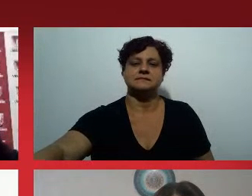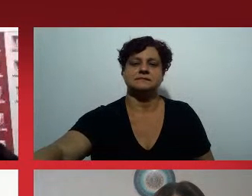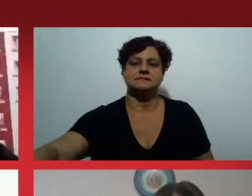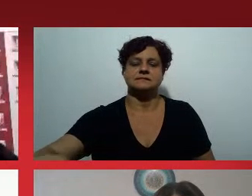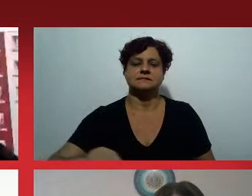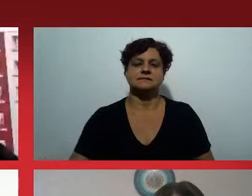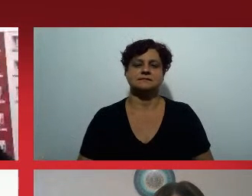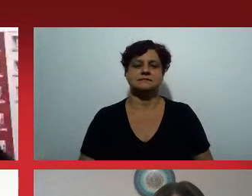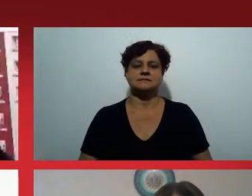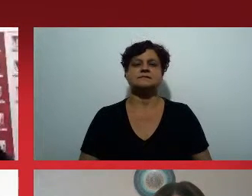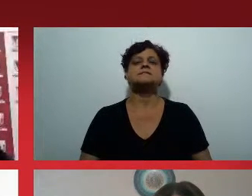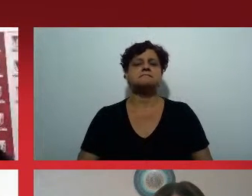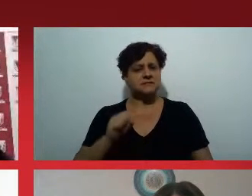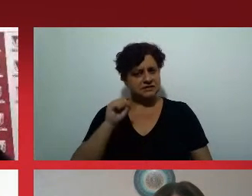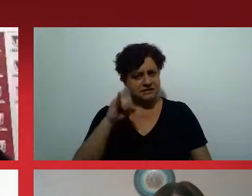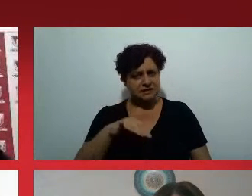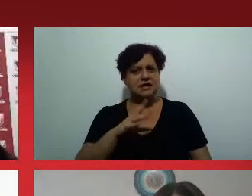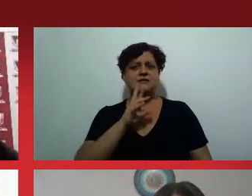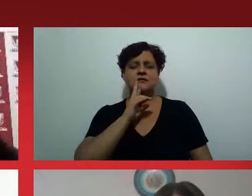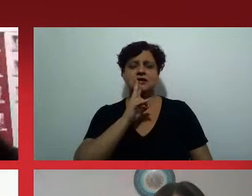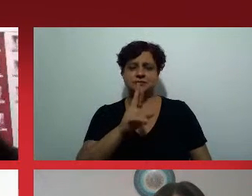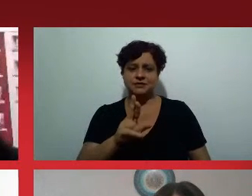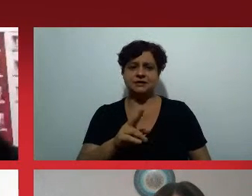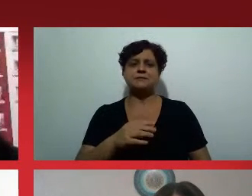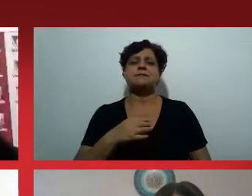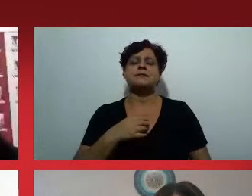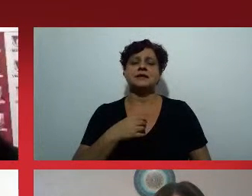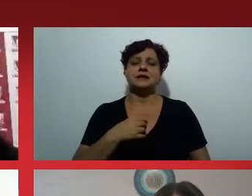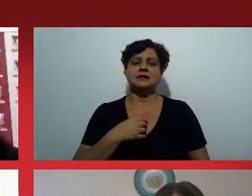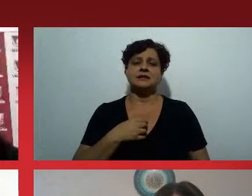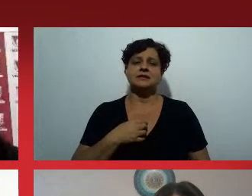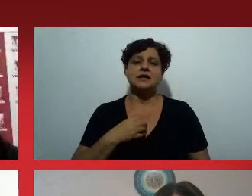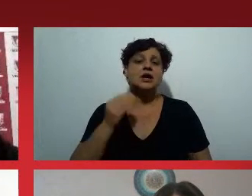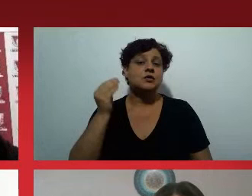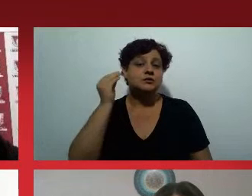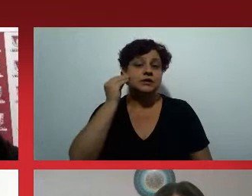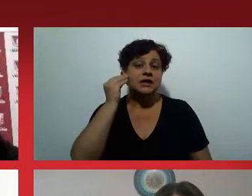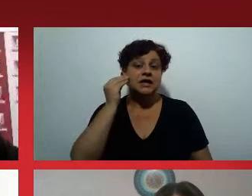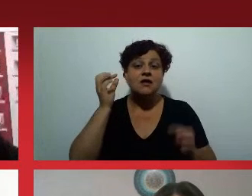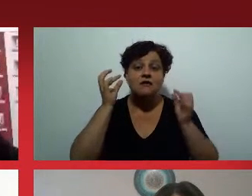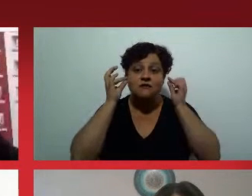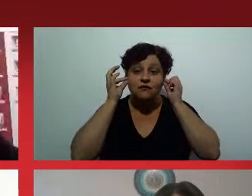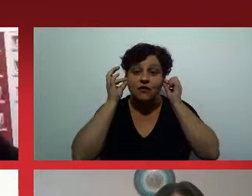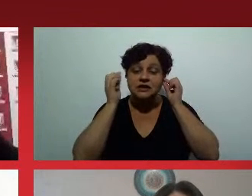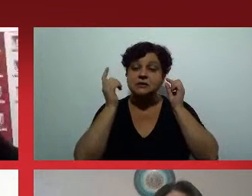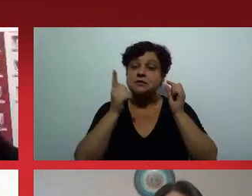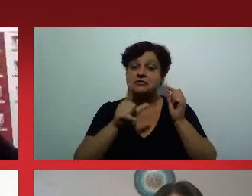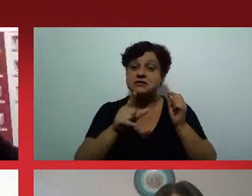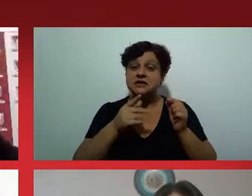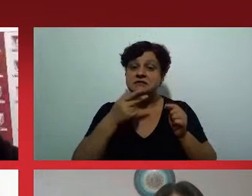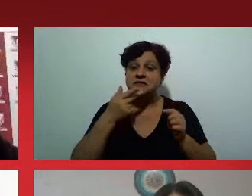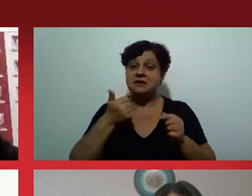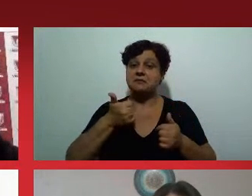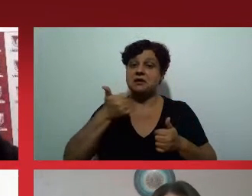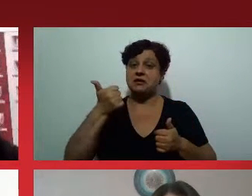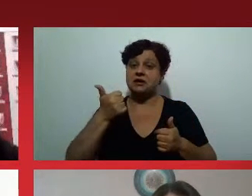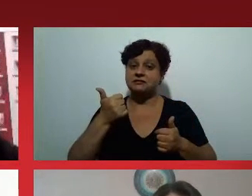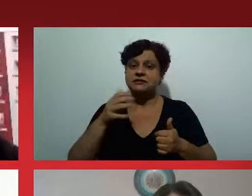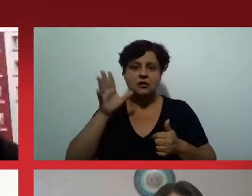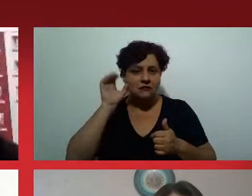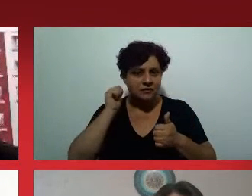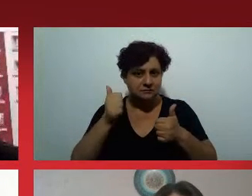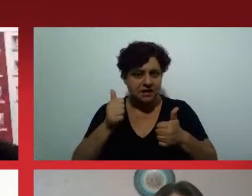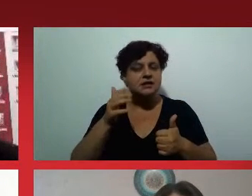Gostaria, gostaria sim. Eu coloquei o fone para ver se melhora um pouquinho. Você me ouve bem? Estou ouvindo muito bem.